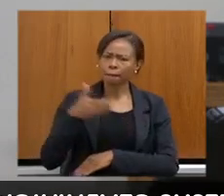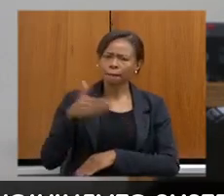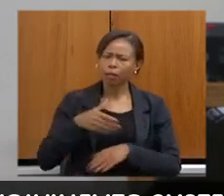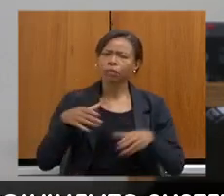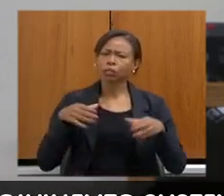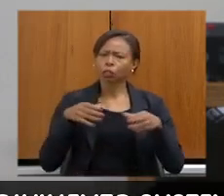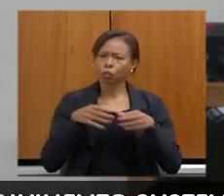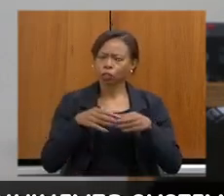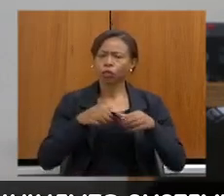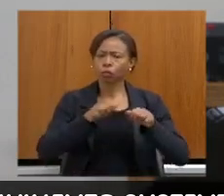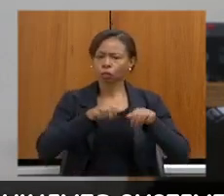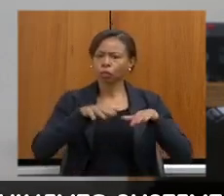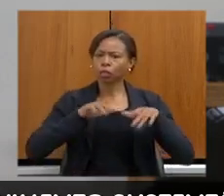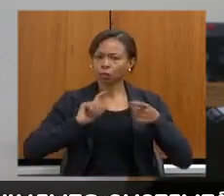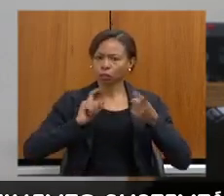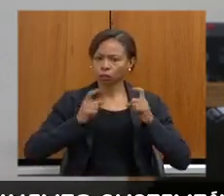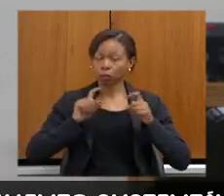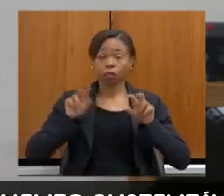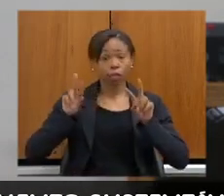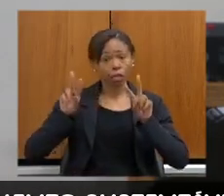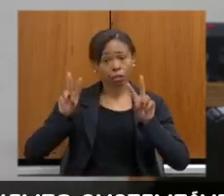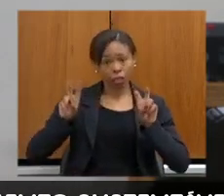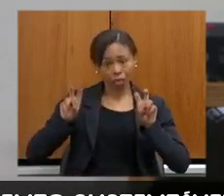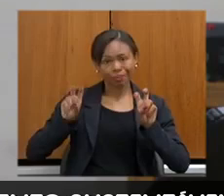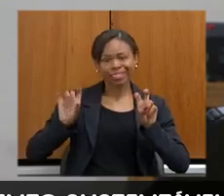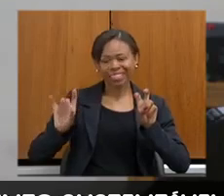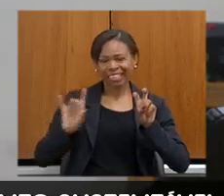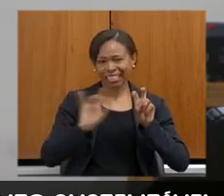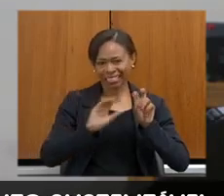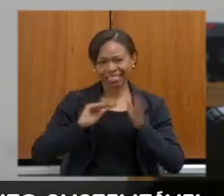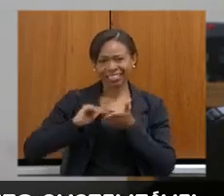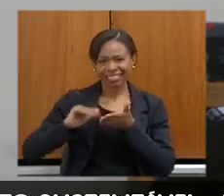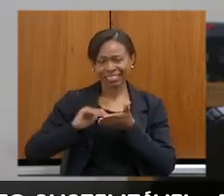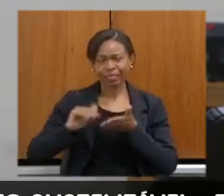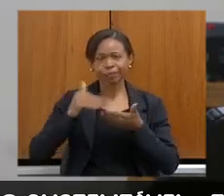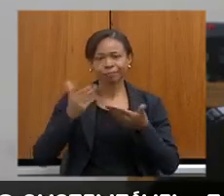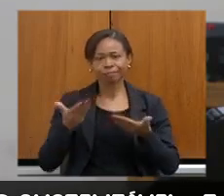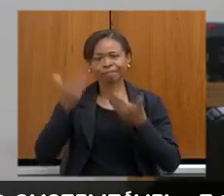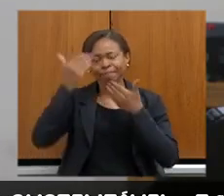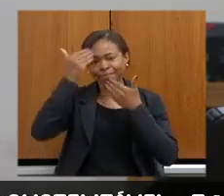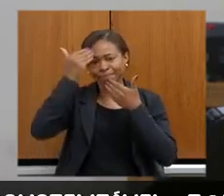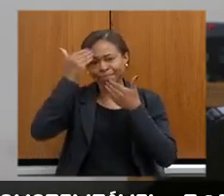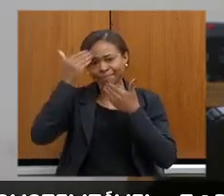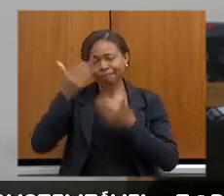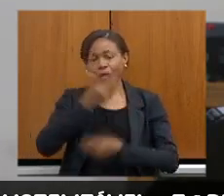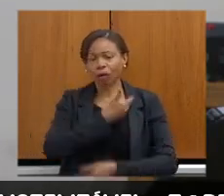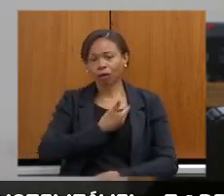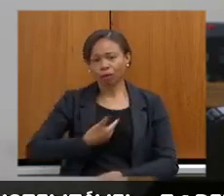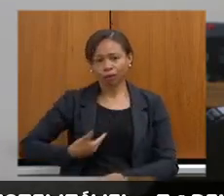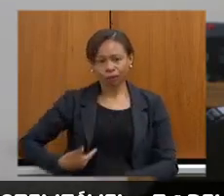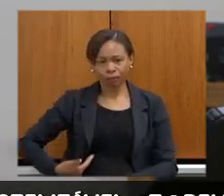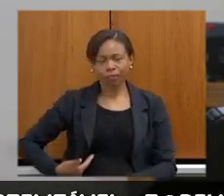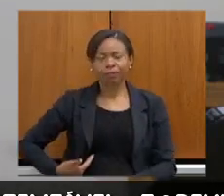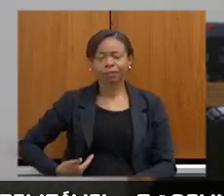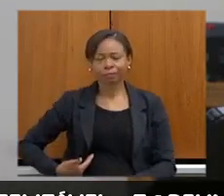temáticas da sua pasta. Então, deixo aqui esse agradecimento ao governo pelo